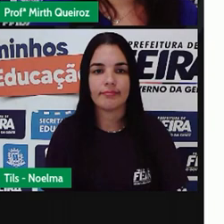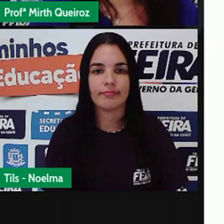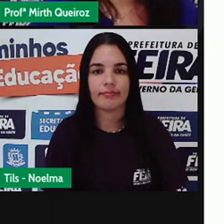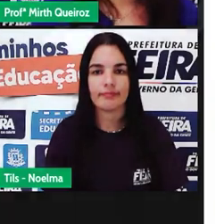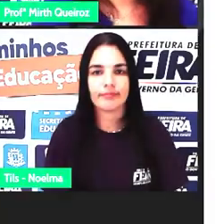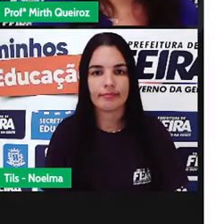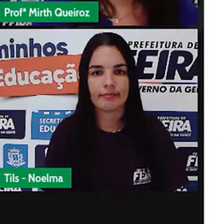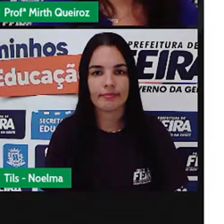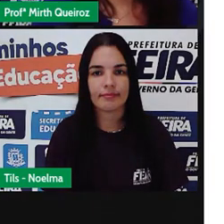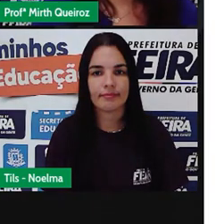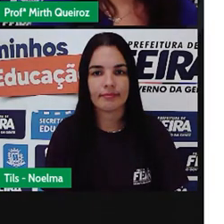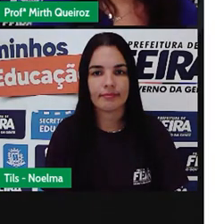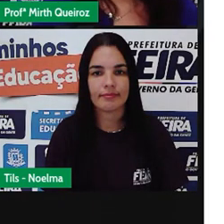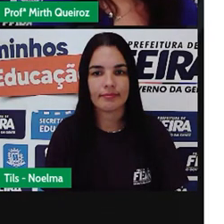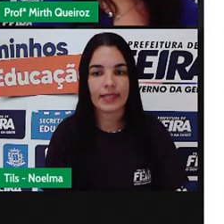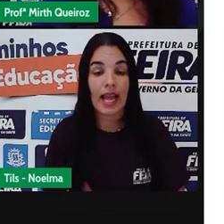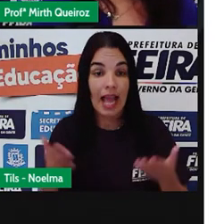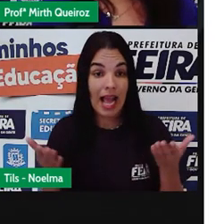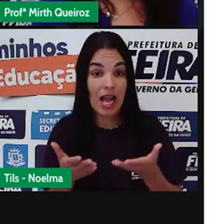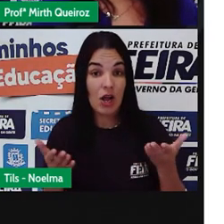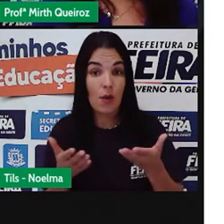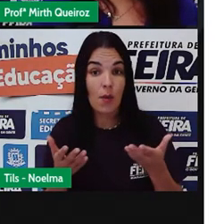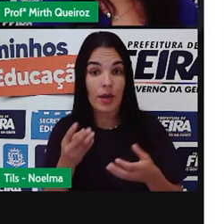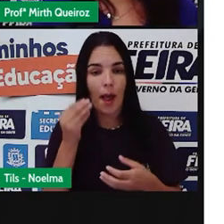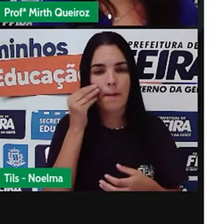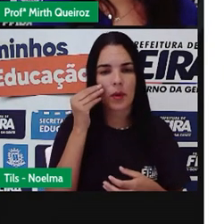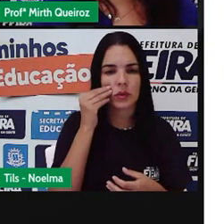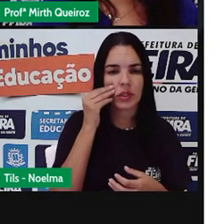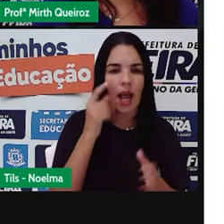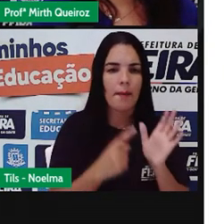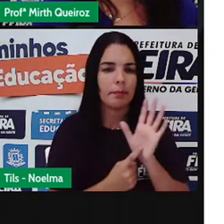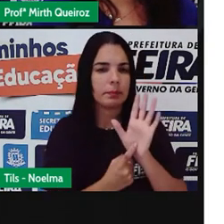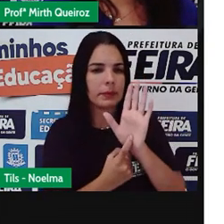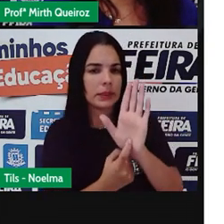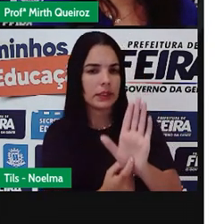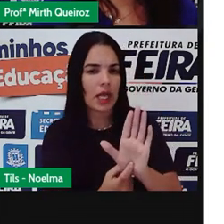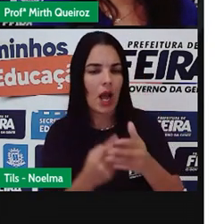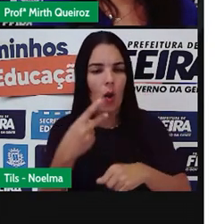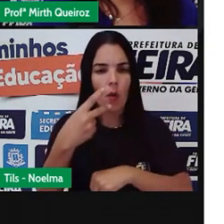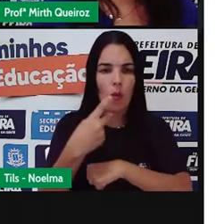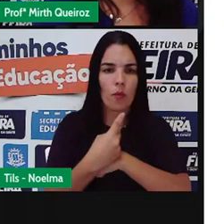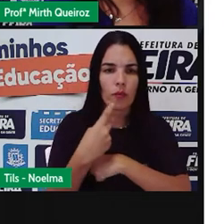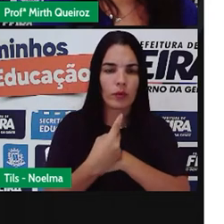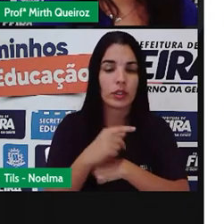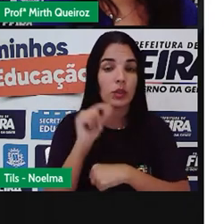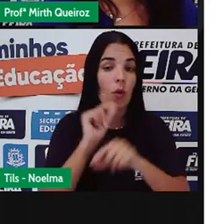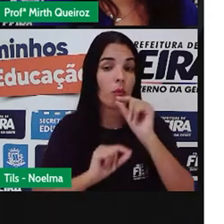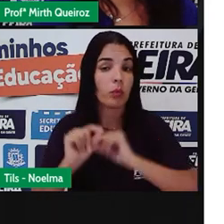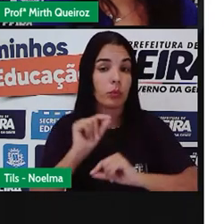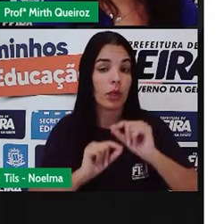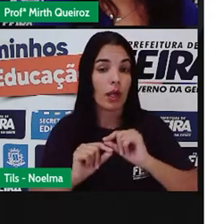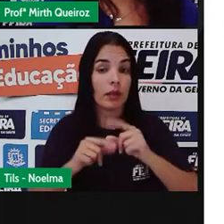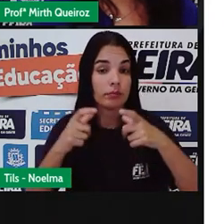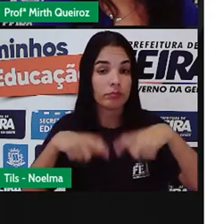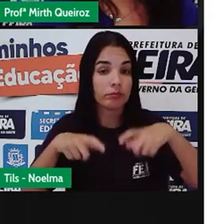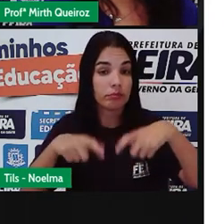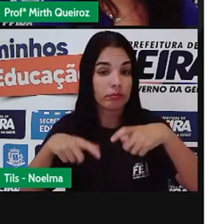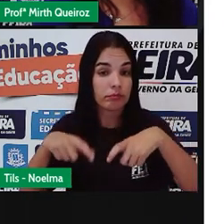certo? A prova vai apresentar aqui para vocês um vídeo onde nós vamos